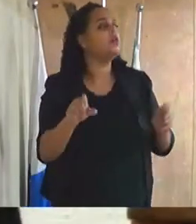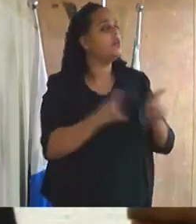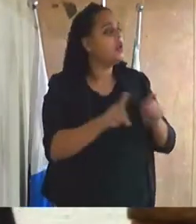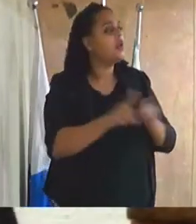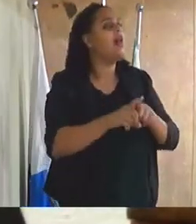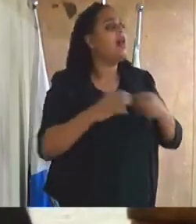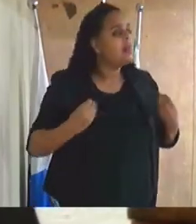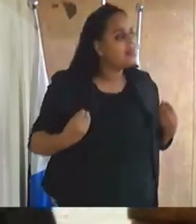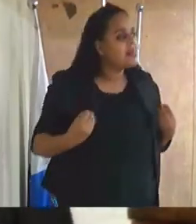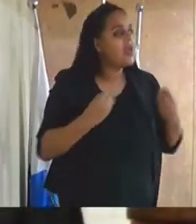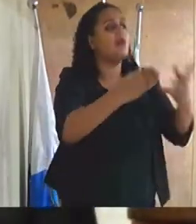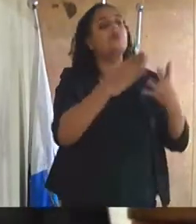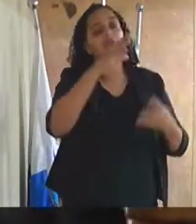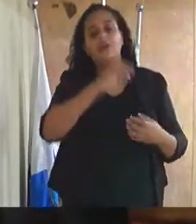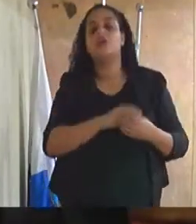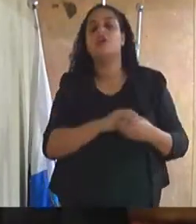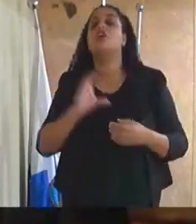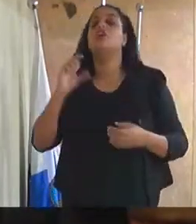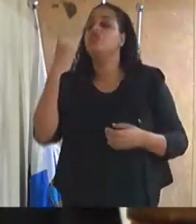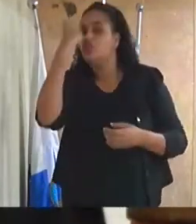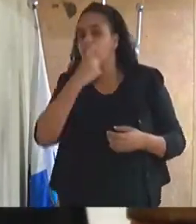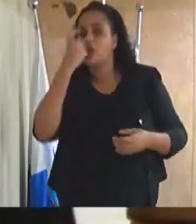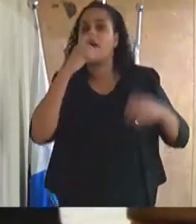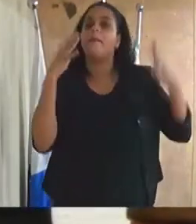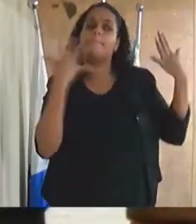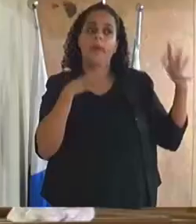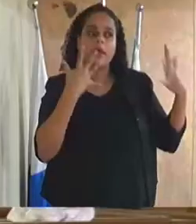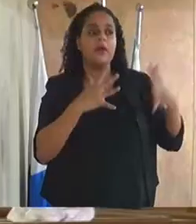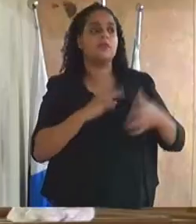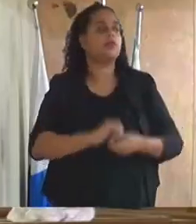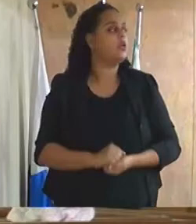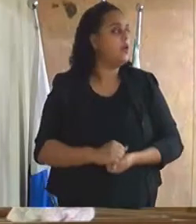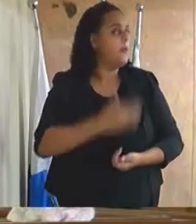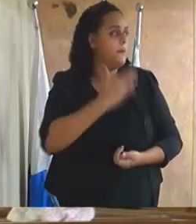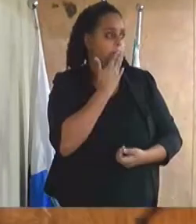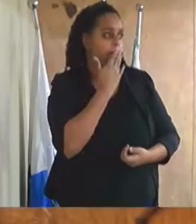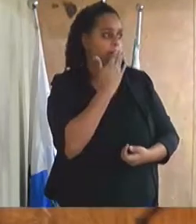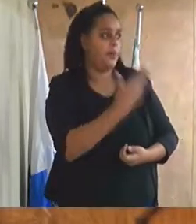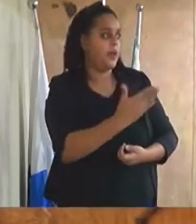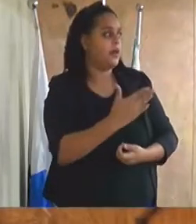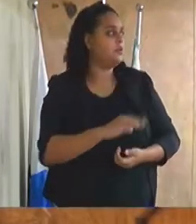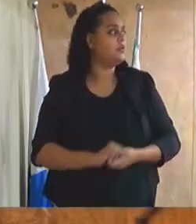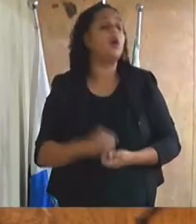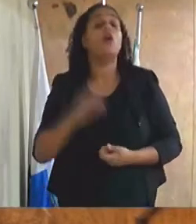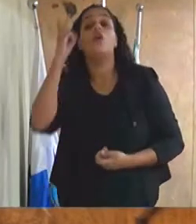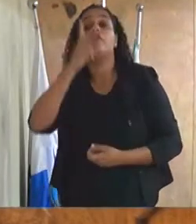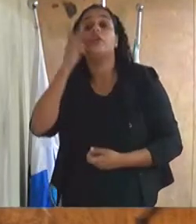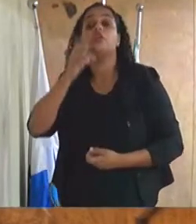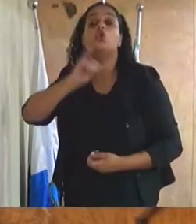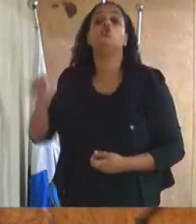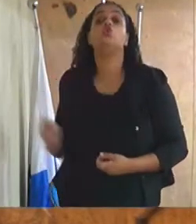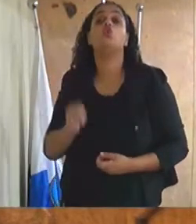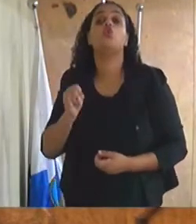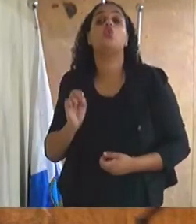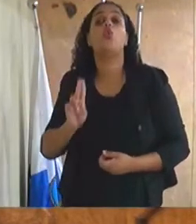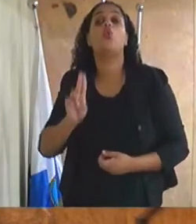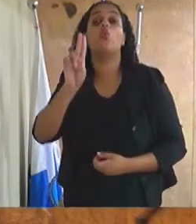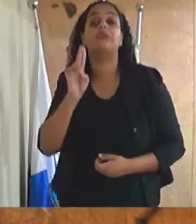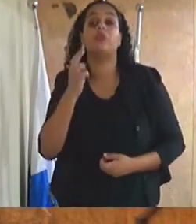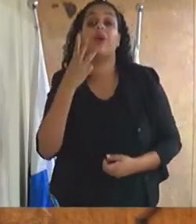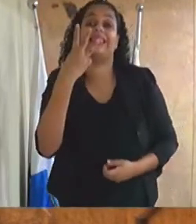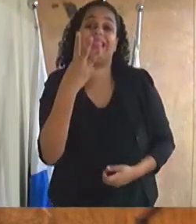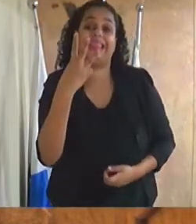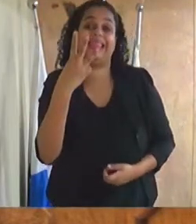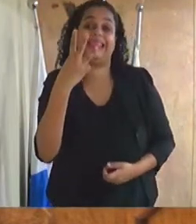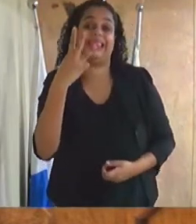Xerém muito obrigado e parabéns peço vossa excelência vereador Júlio Wilson 30 segundos para concluir